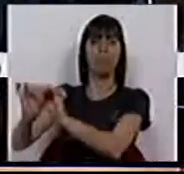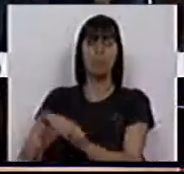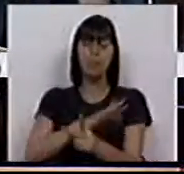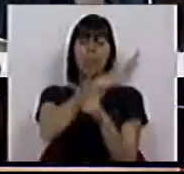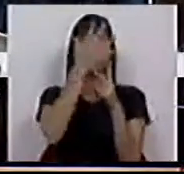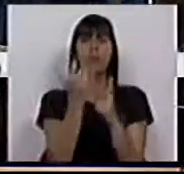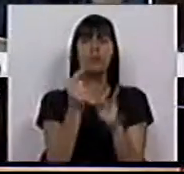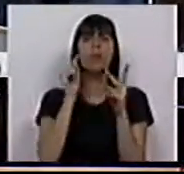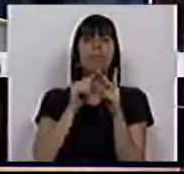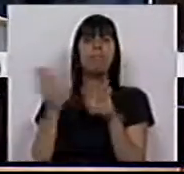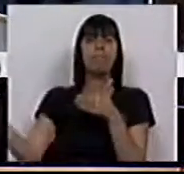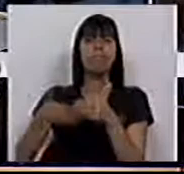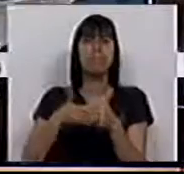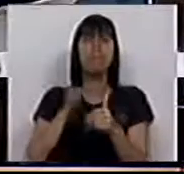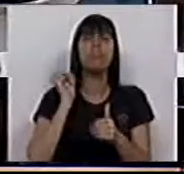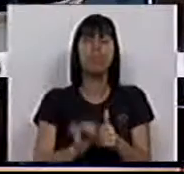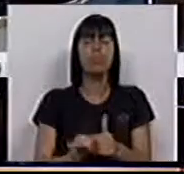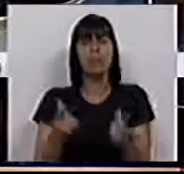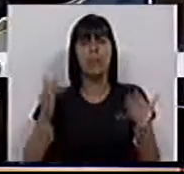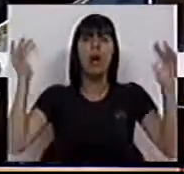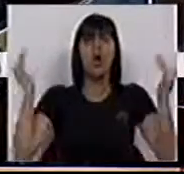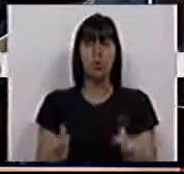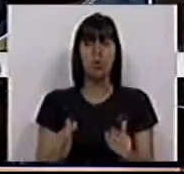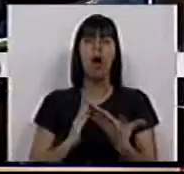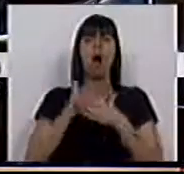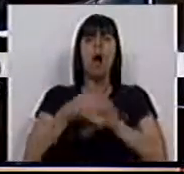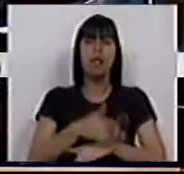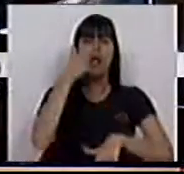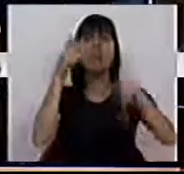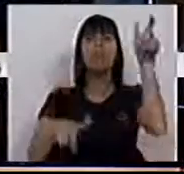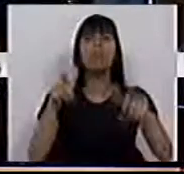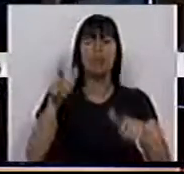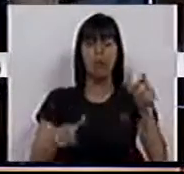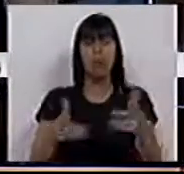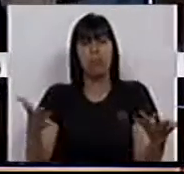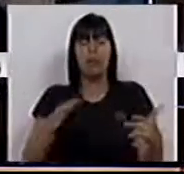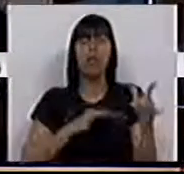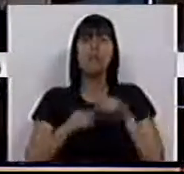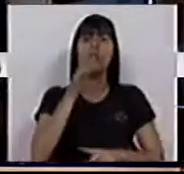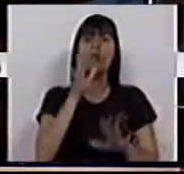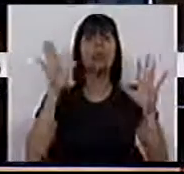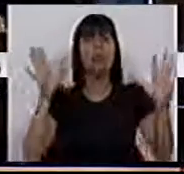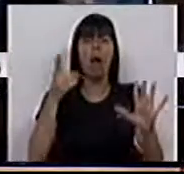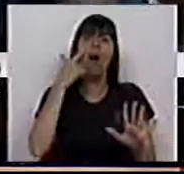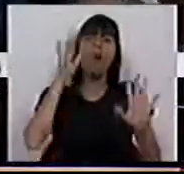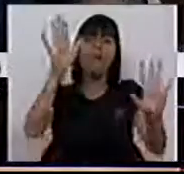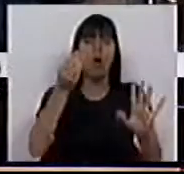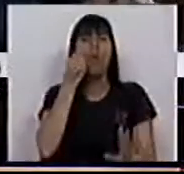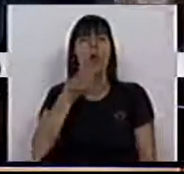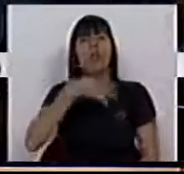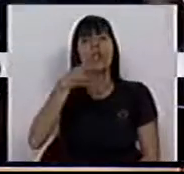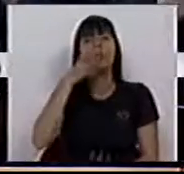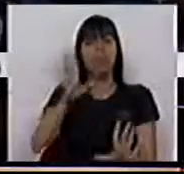Segunda vertente, os encerramentos. Há uma redução do acesso da população. Porque, Srs. Deputados, vejam lá como é que